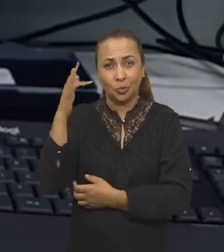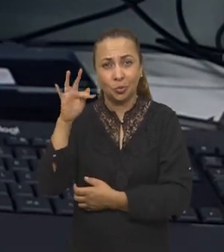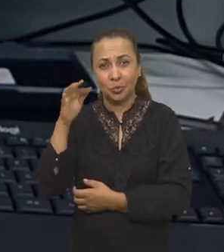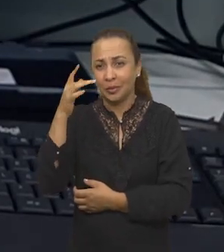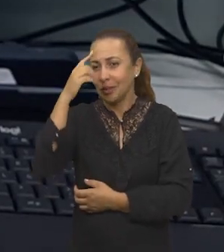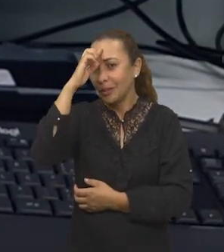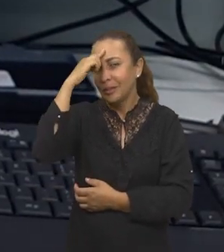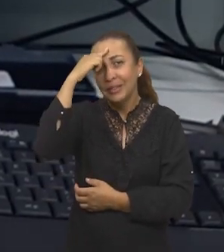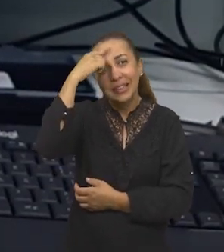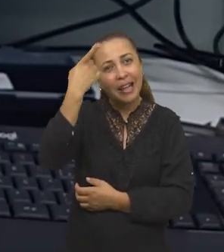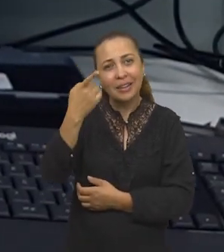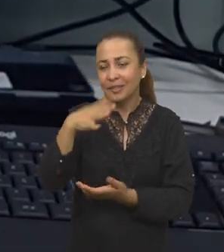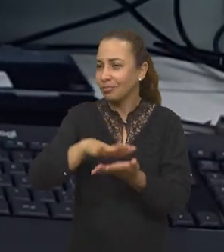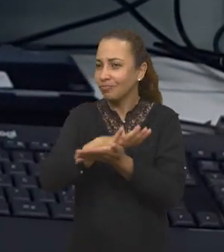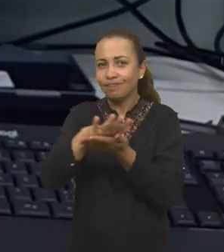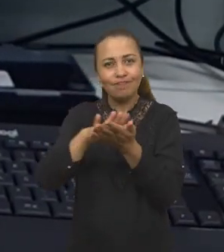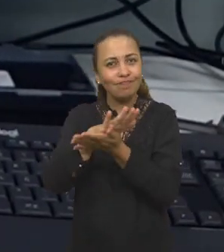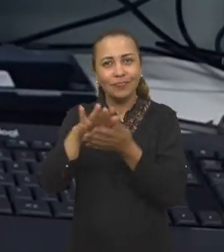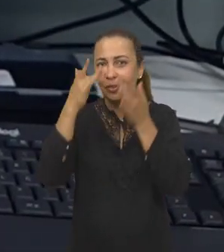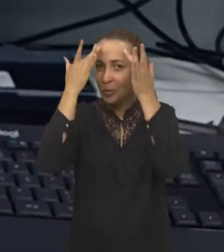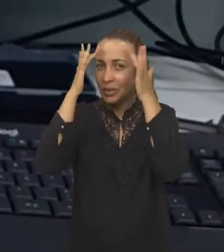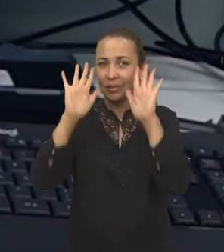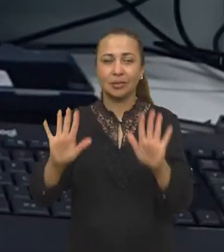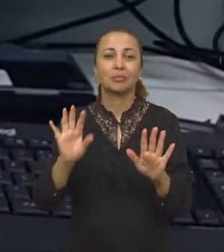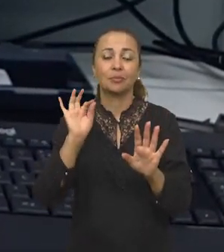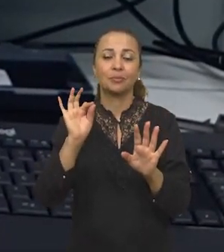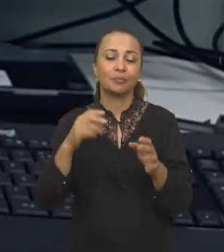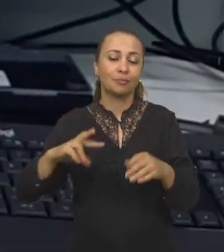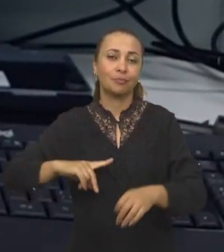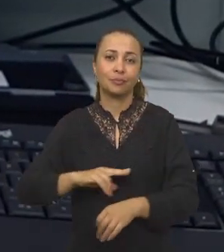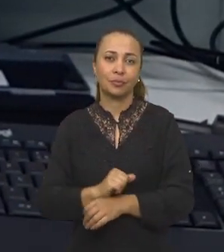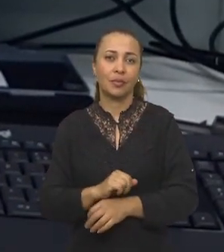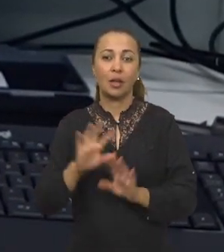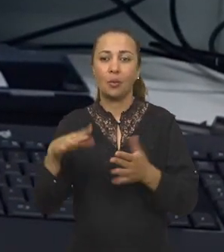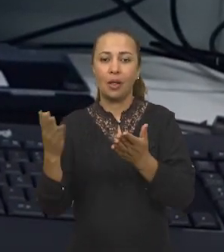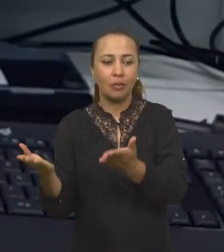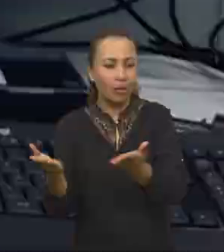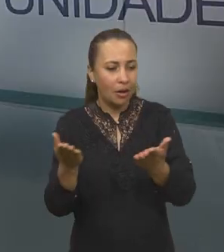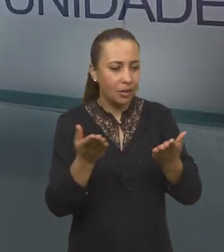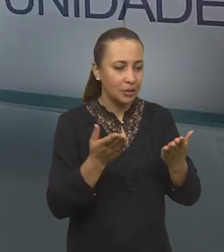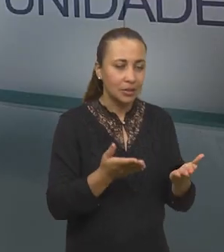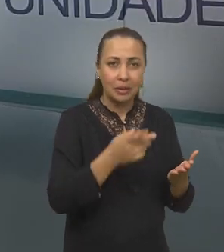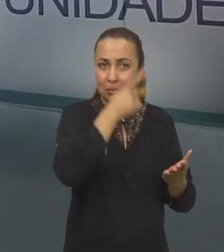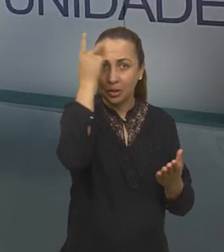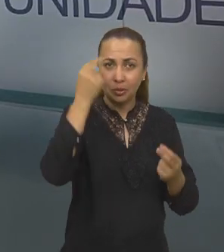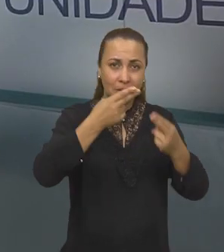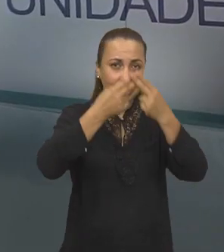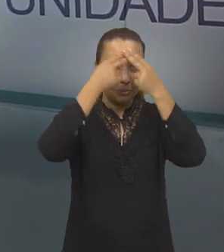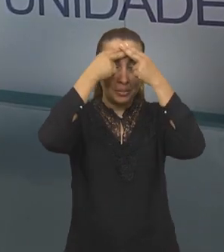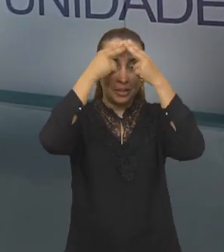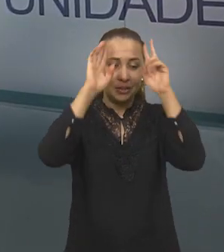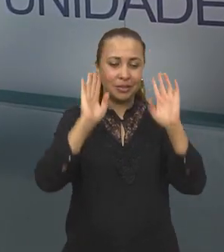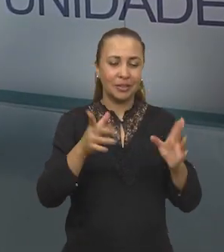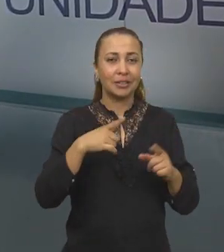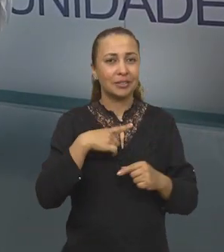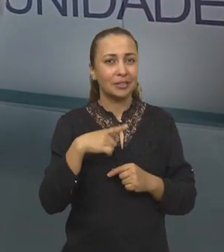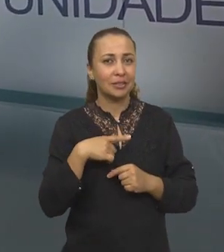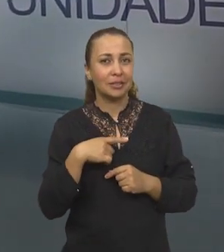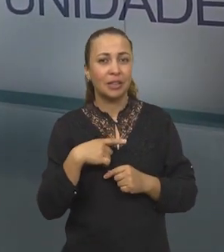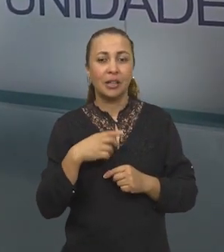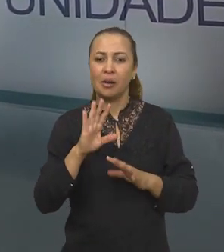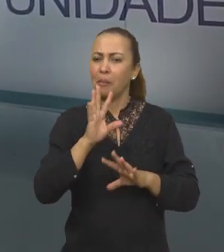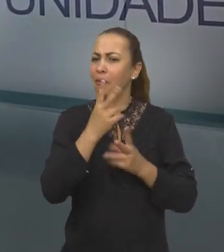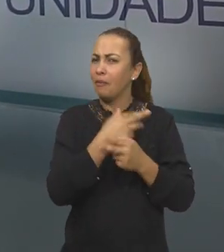do que é a cirurgia em si e quando ele chega até a gente, geralmente, pacientes traumáticos, já vem todo um